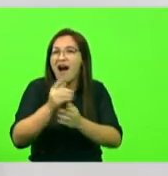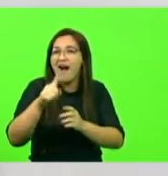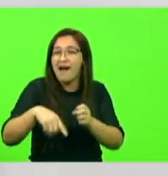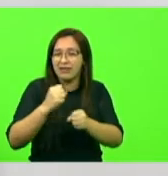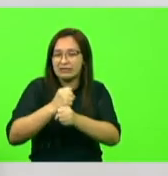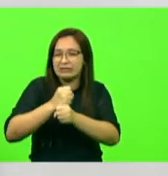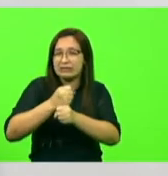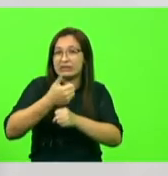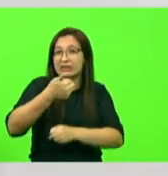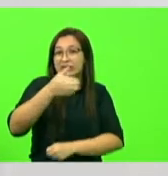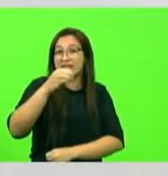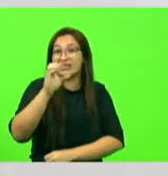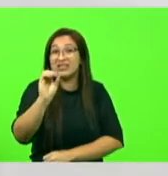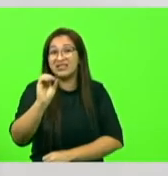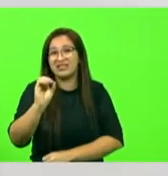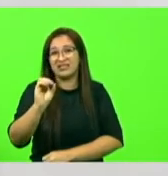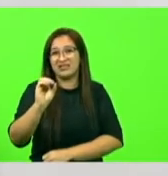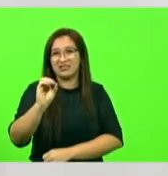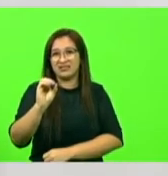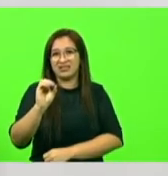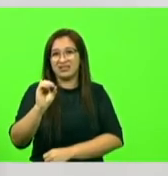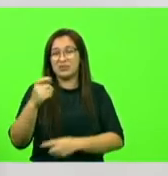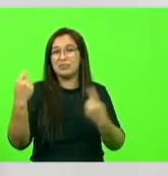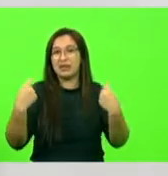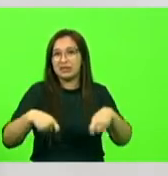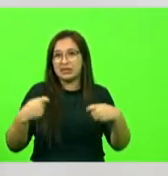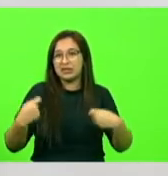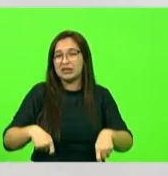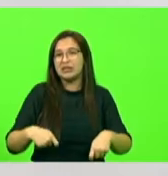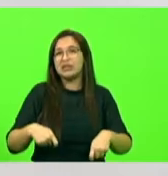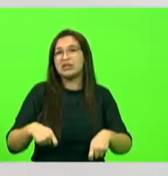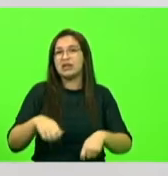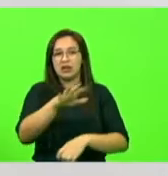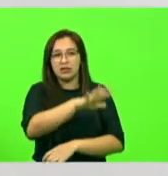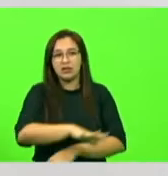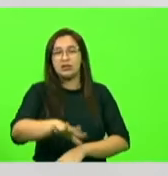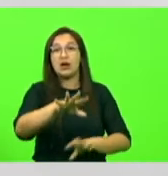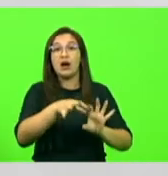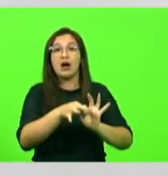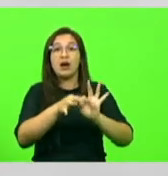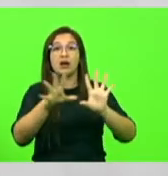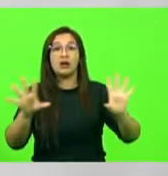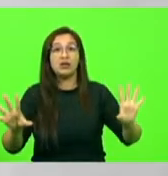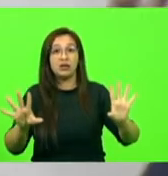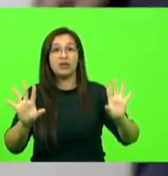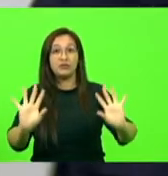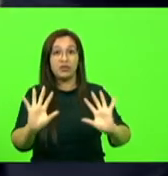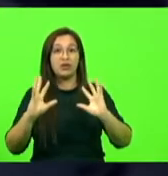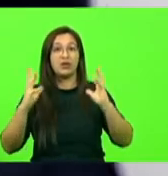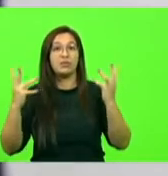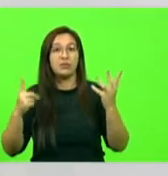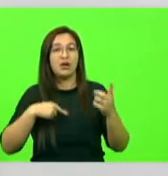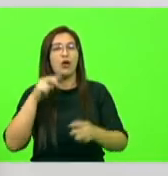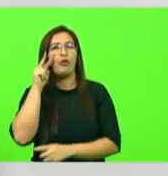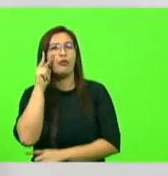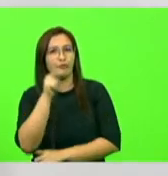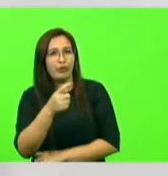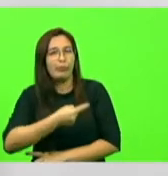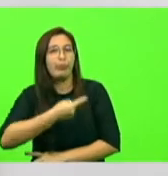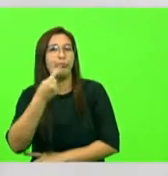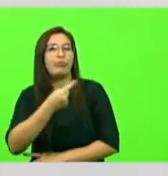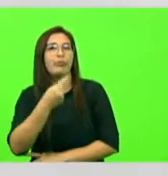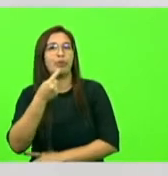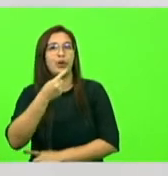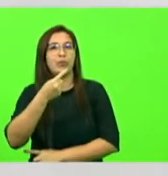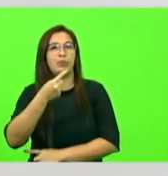só para se tirar a licença ambiental da BR-470, eu acompanhei no meu primeiro mandato quando eu fui prefeito em